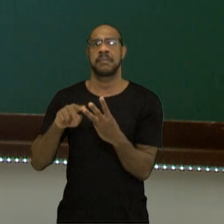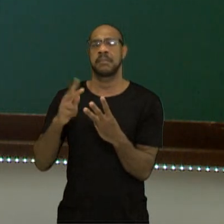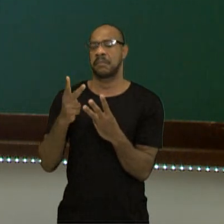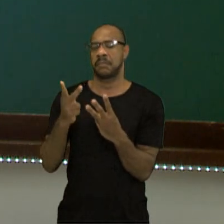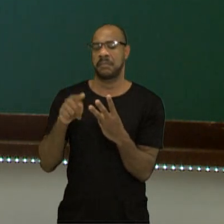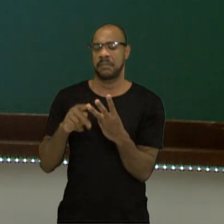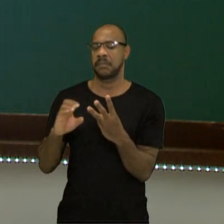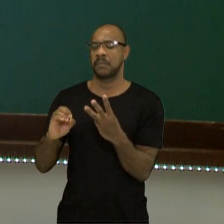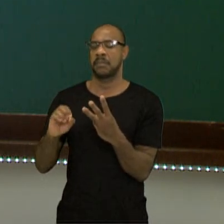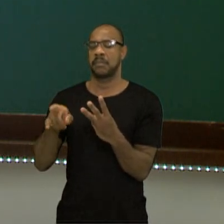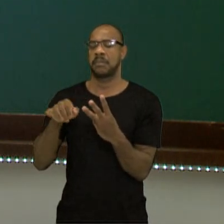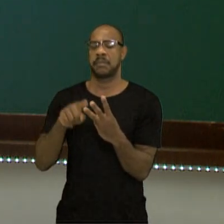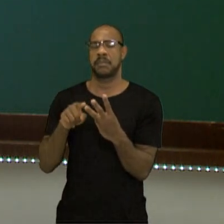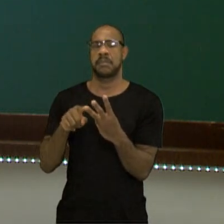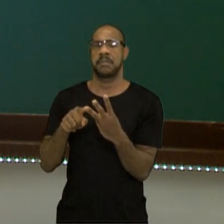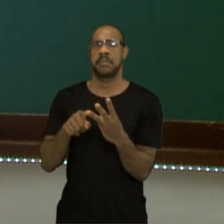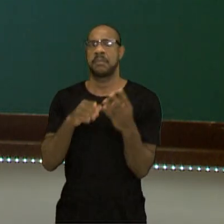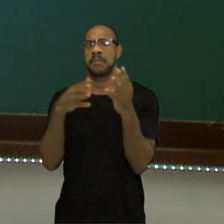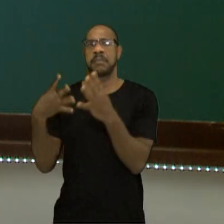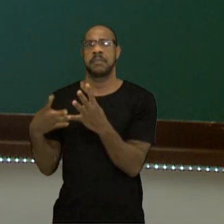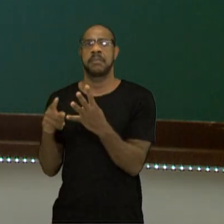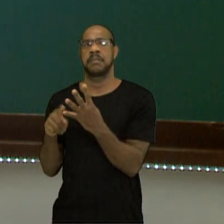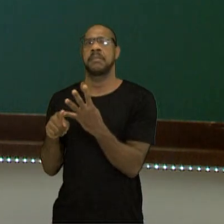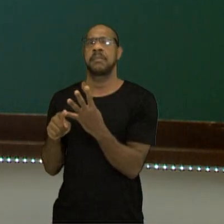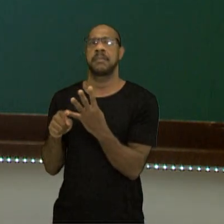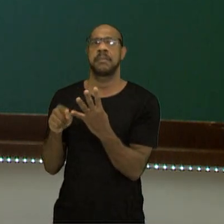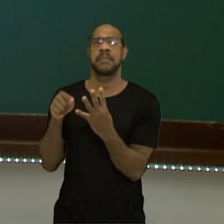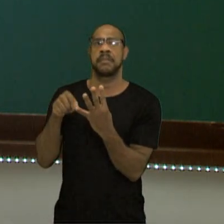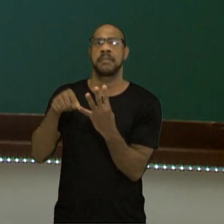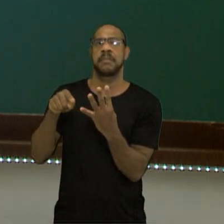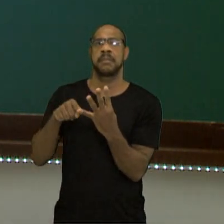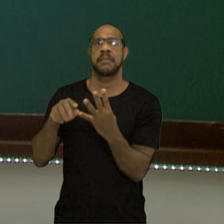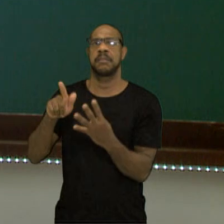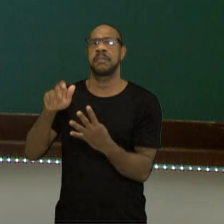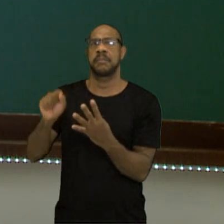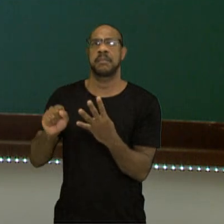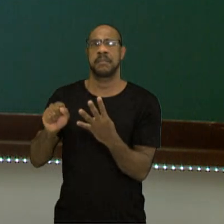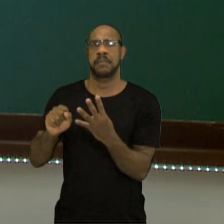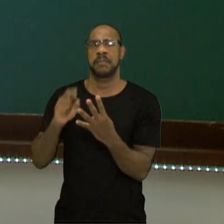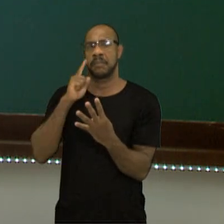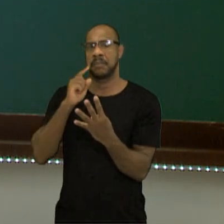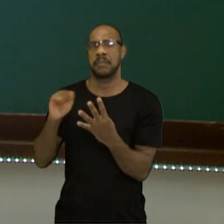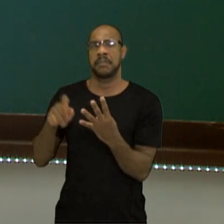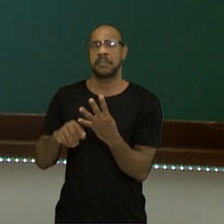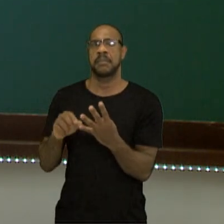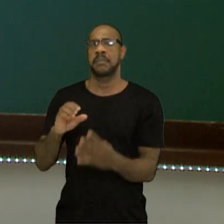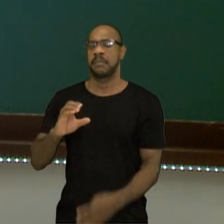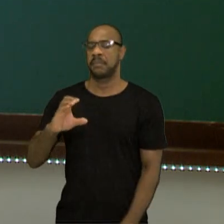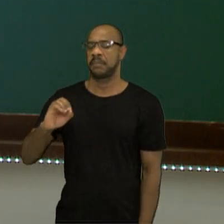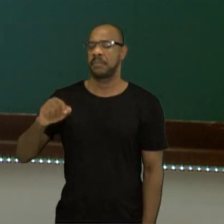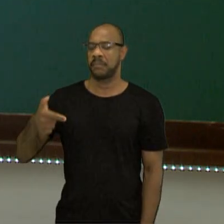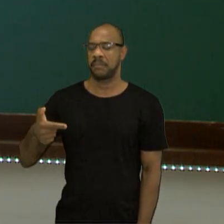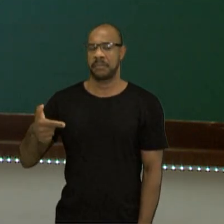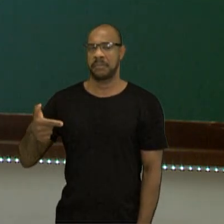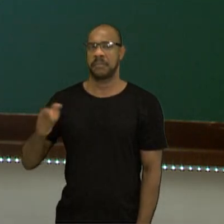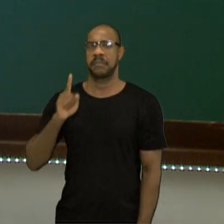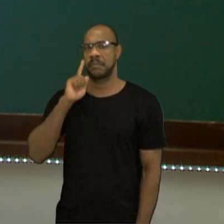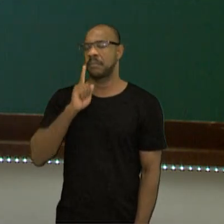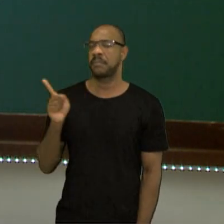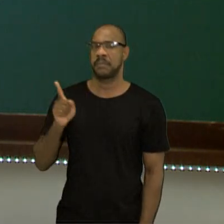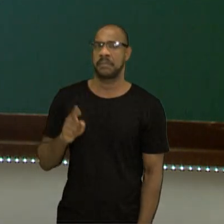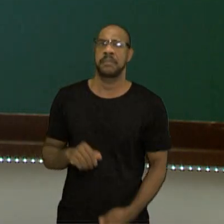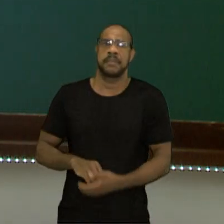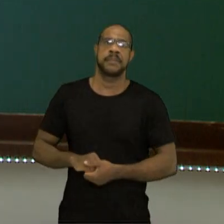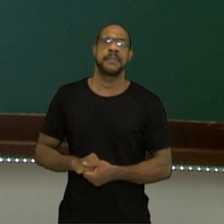e oxigênio. E no quarto exemplo, nós temos o que? Gás carbônico. CO2, carbono e